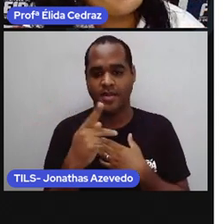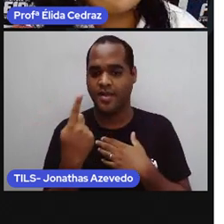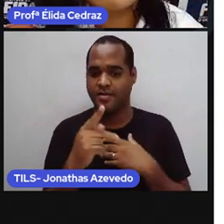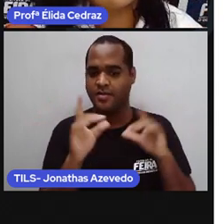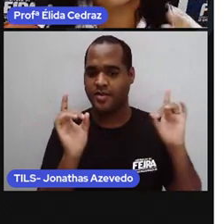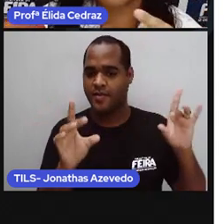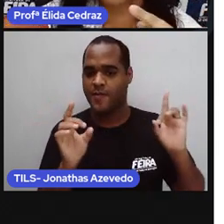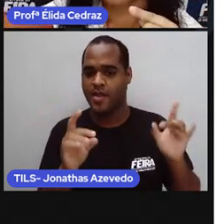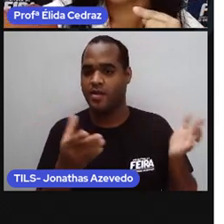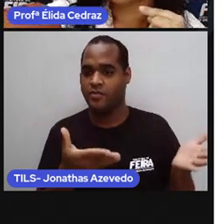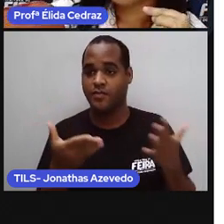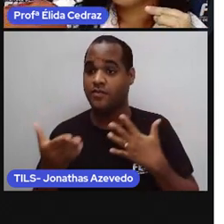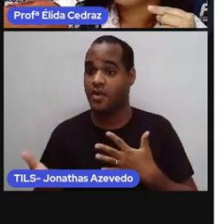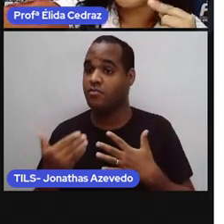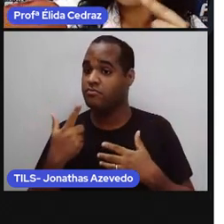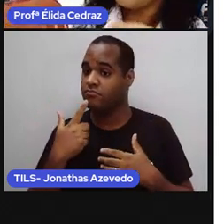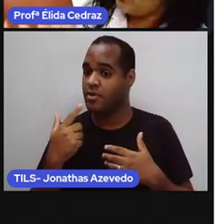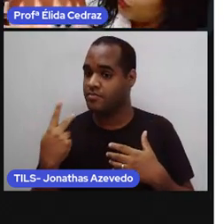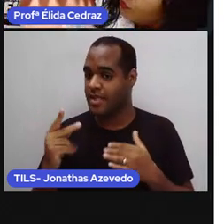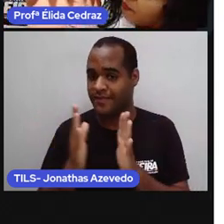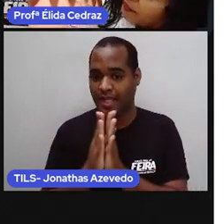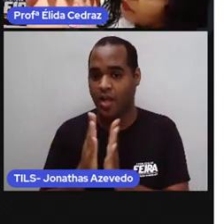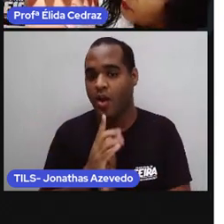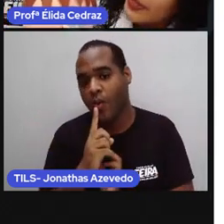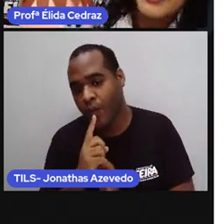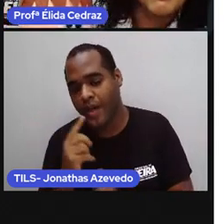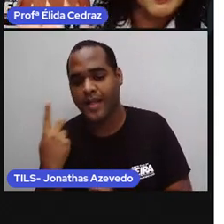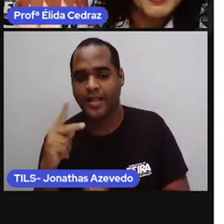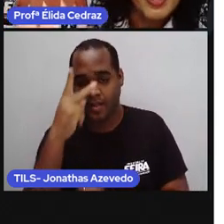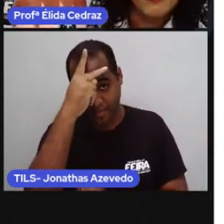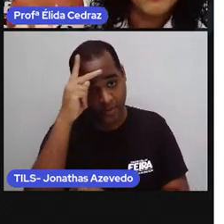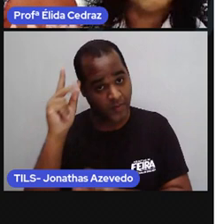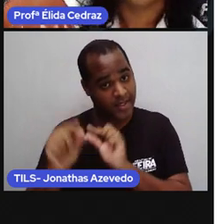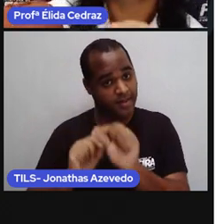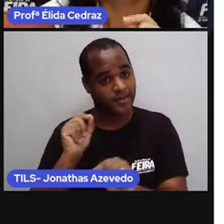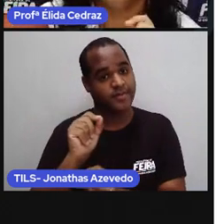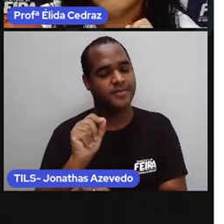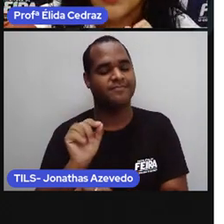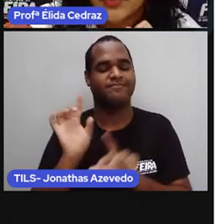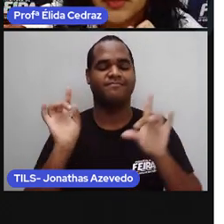especiais para o aniversário de uma pessoa especial